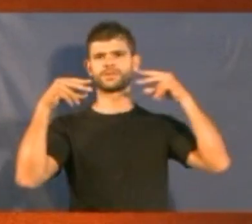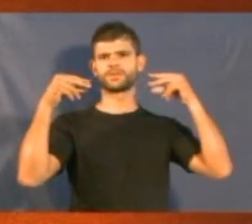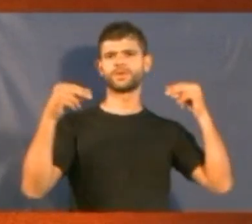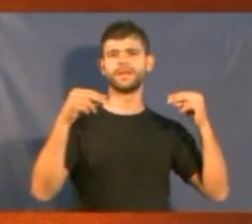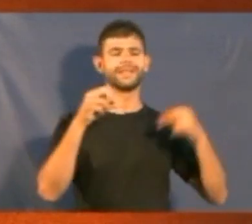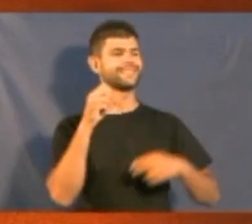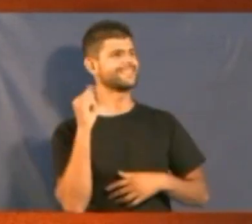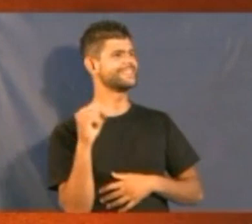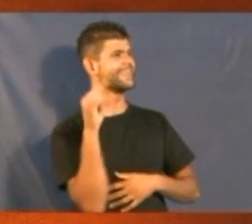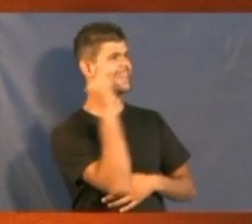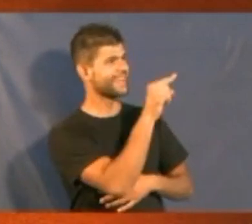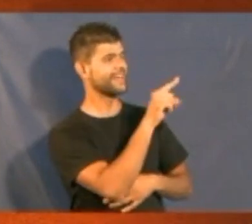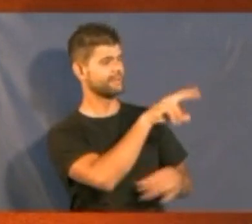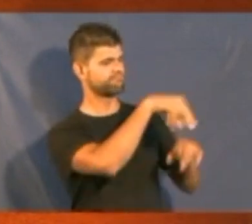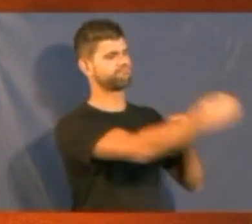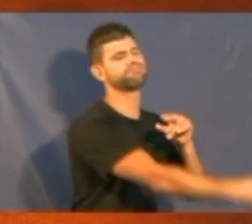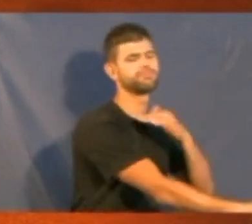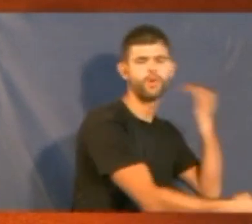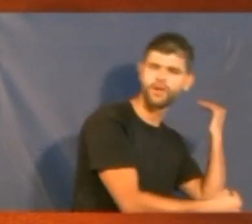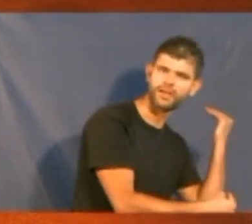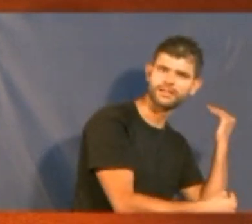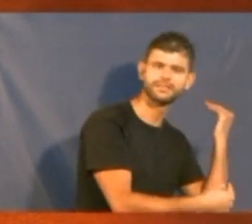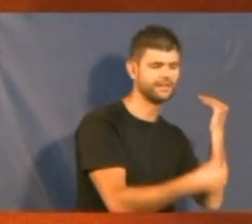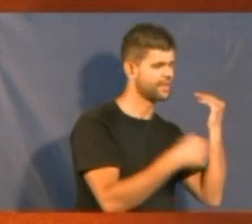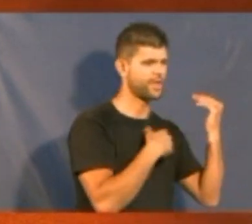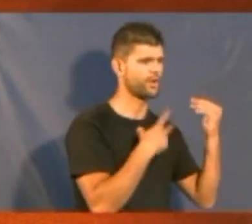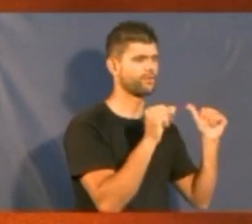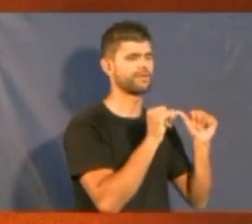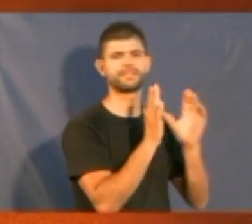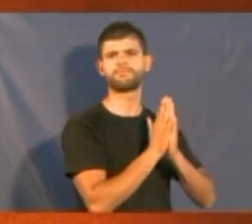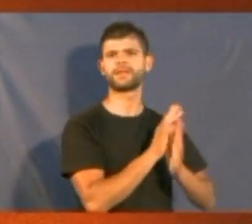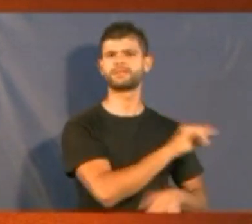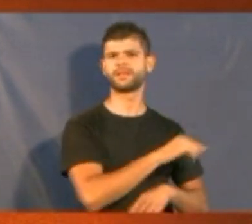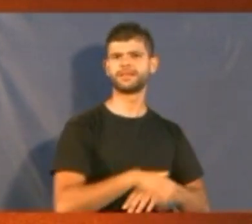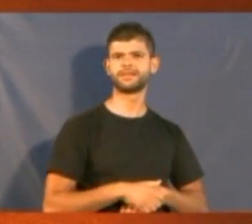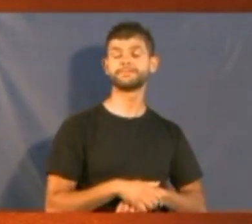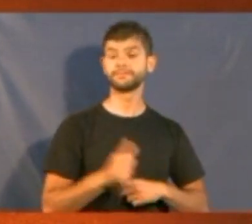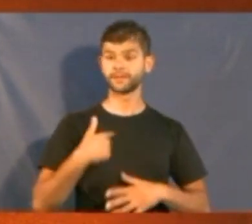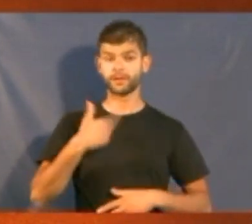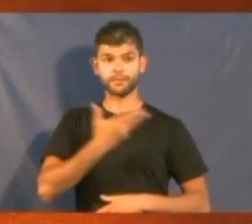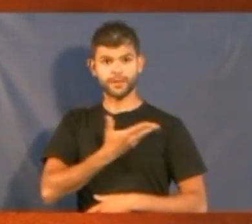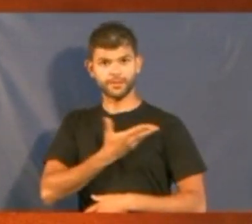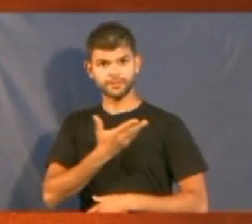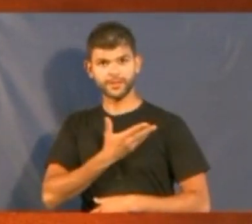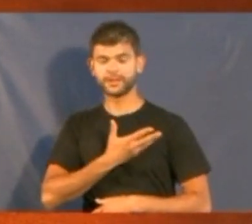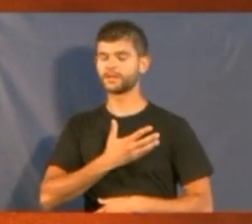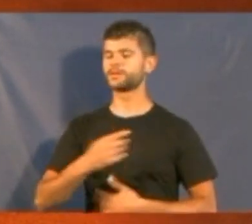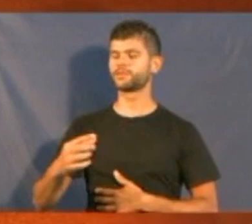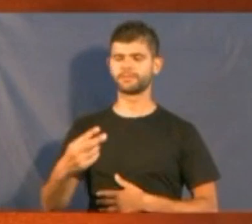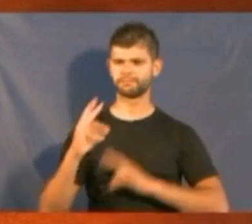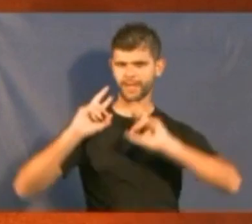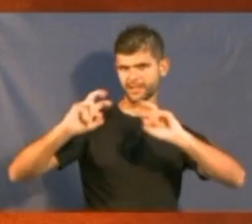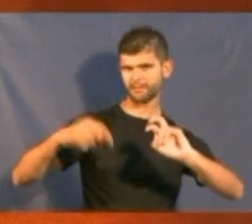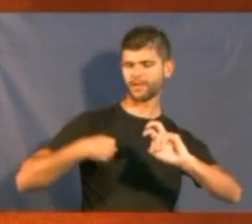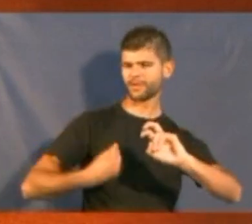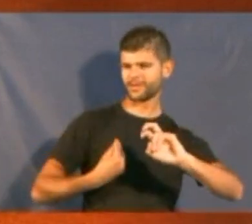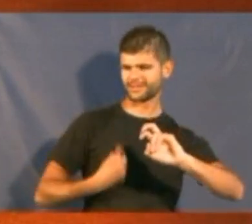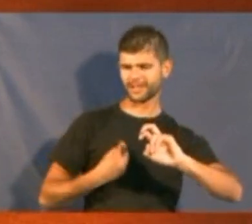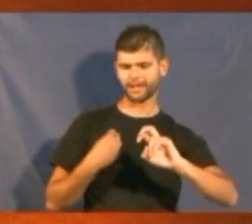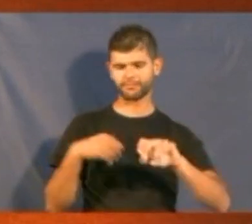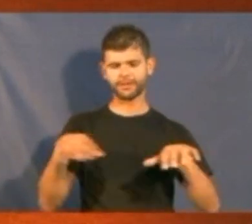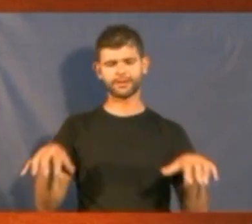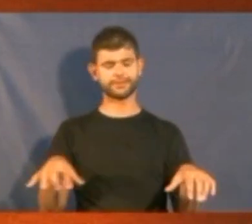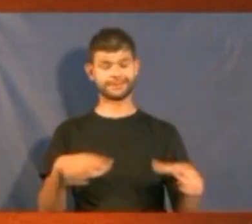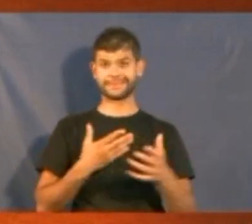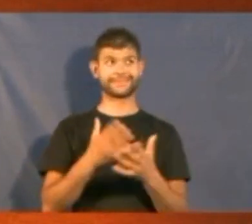a prece. Ele então se afastou. E meu amigo me viu tanto na situação embaraçosa. E perguntou,